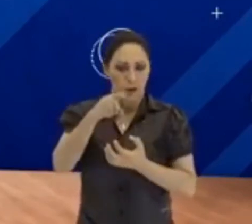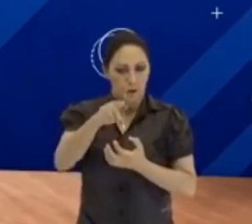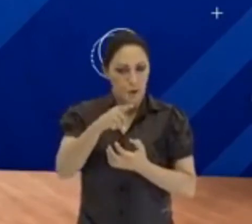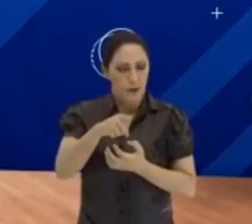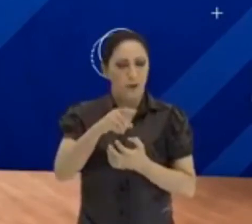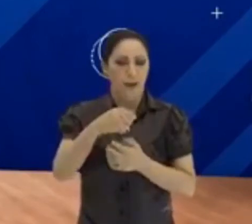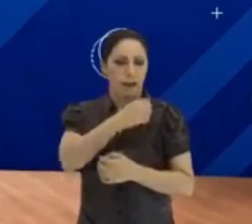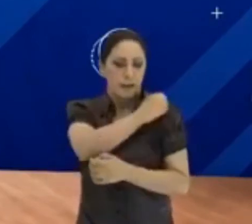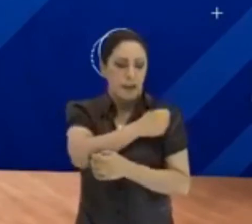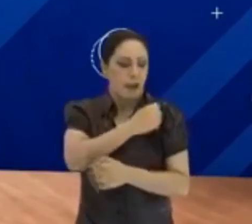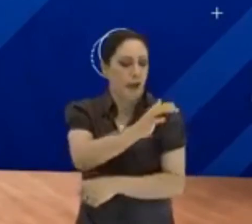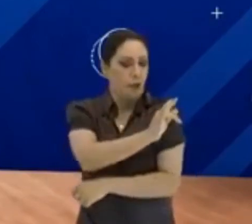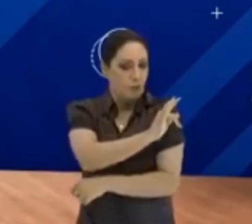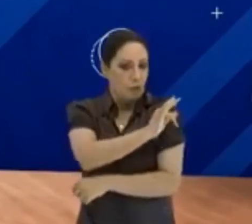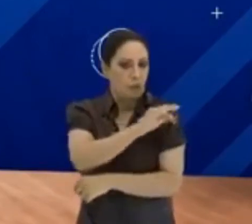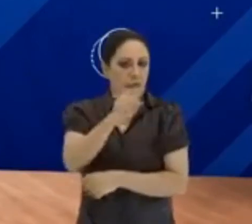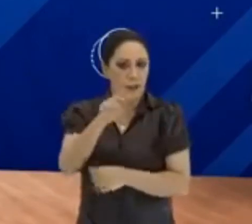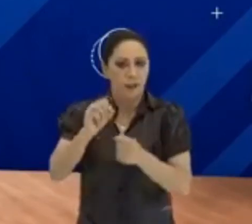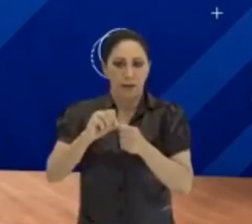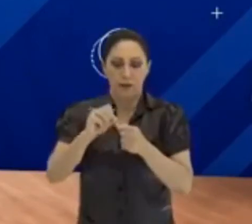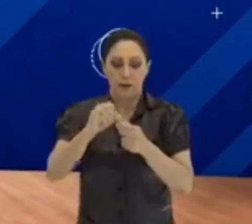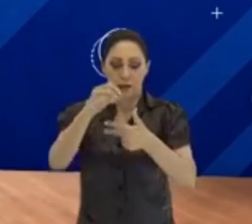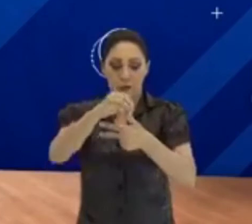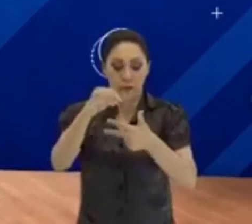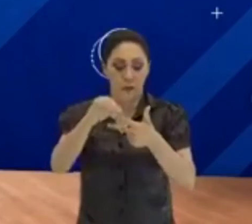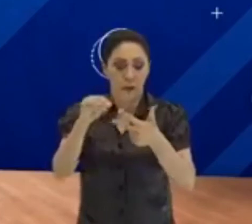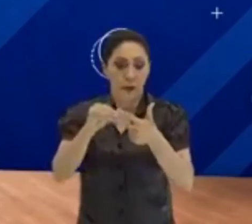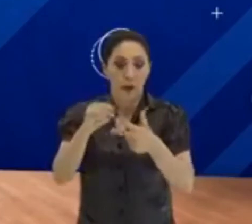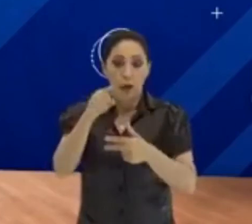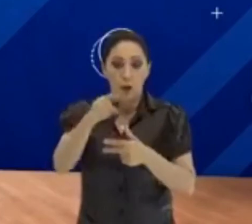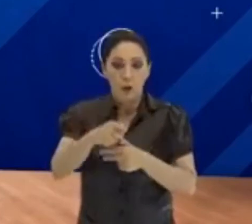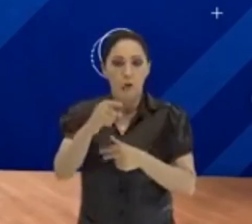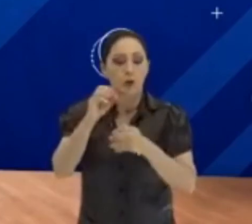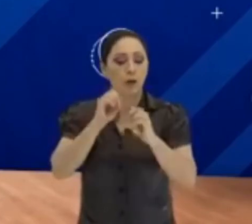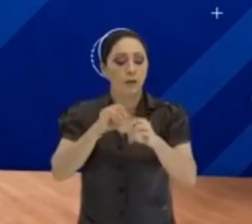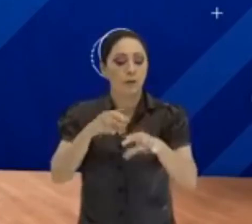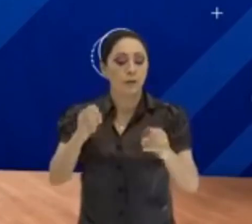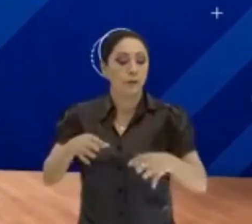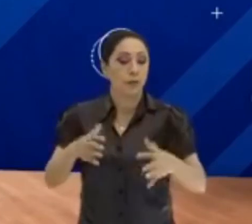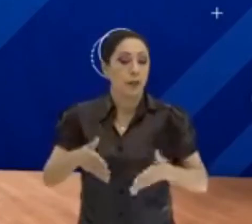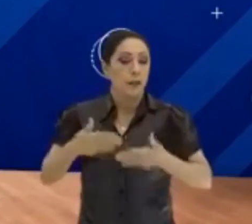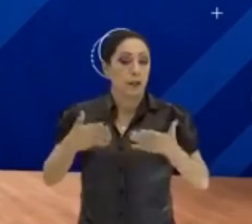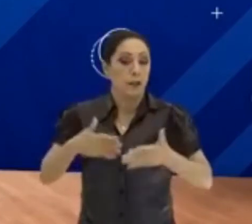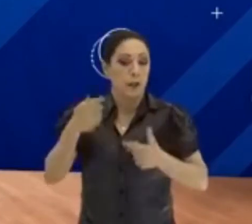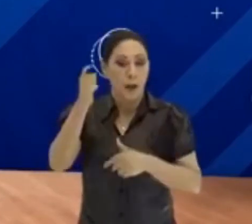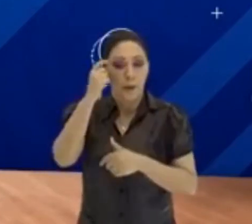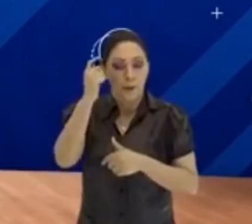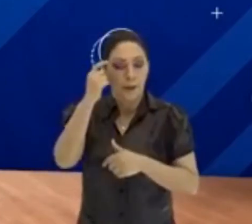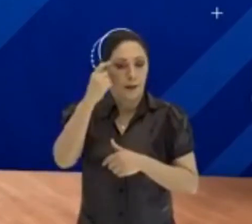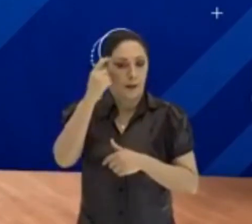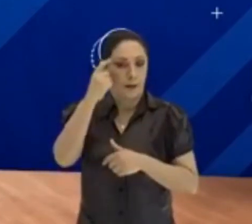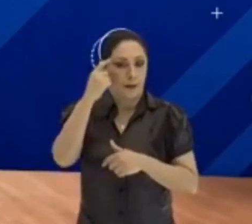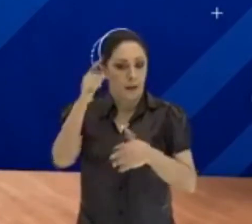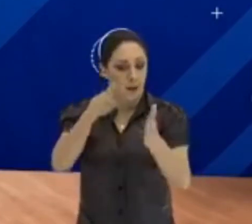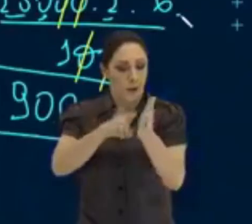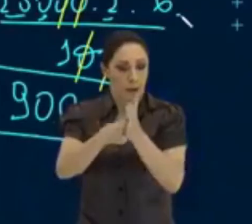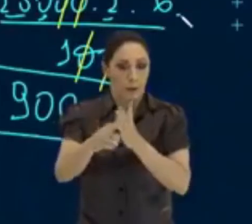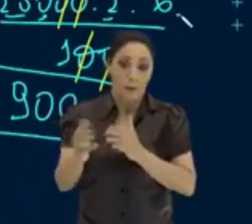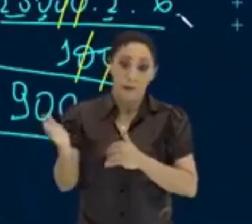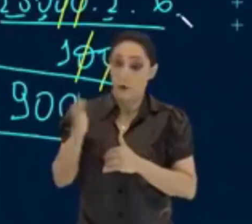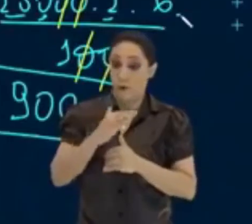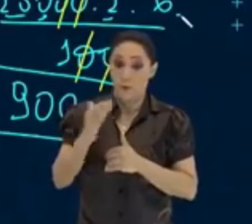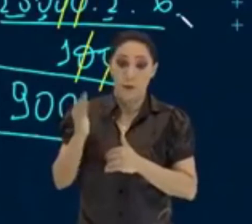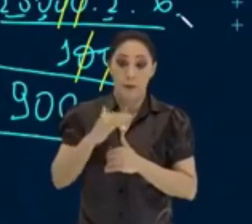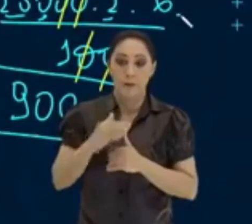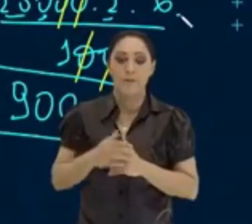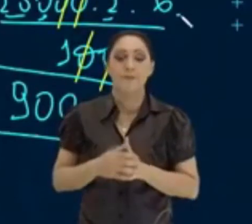fundamental. Você que vai fazer a prova do Enem. Eu estou te ensinando a pensar em cima de uma situação ou problema. Vem comigo, vem